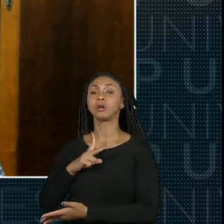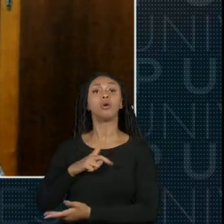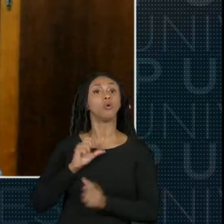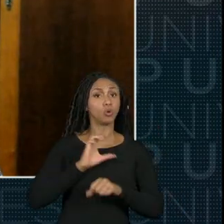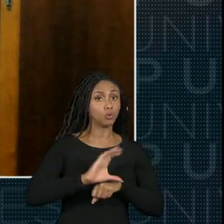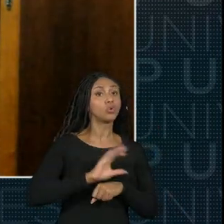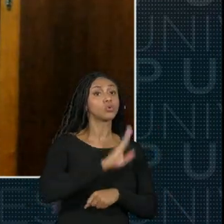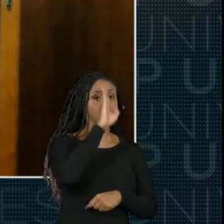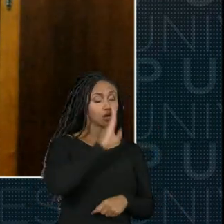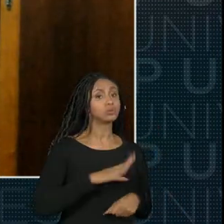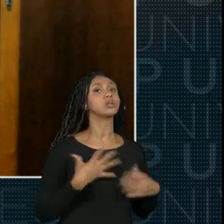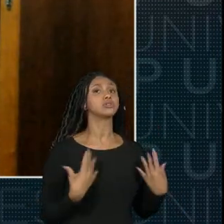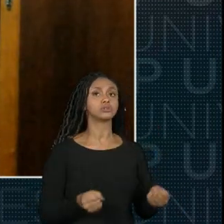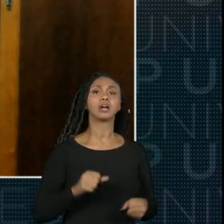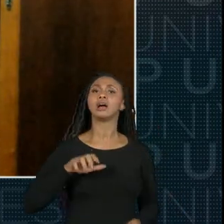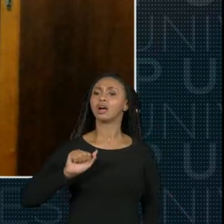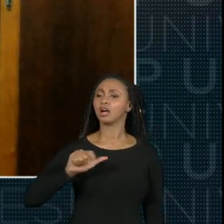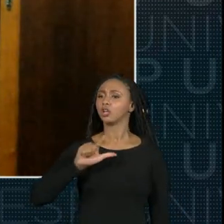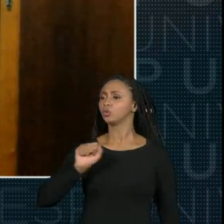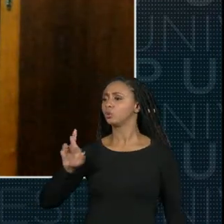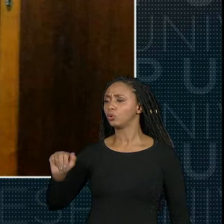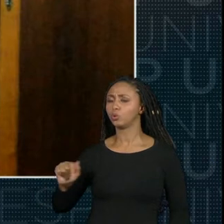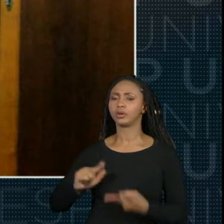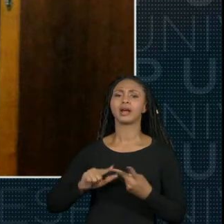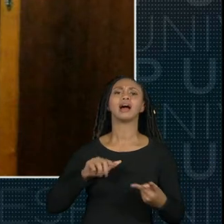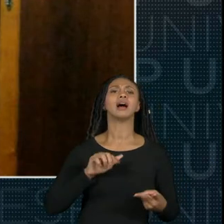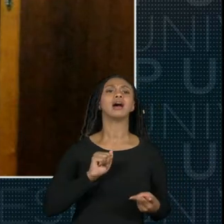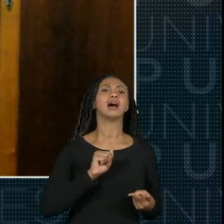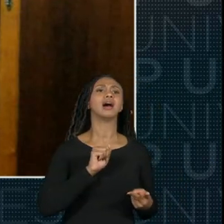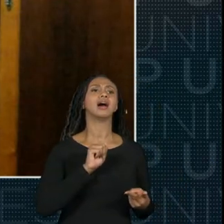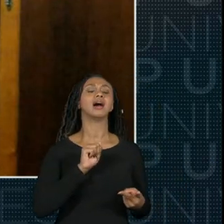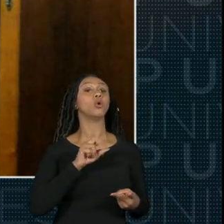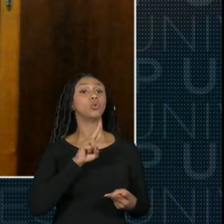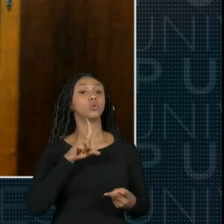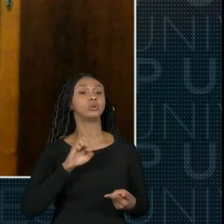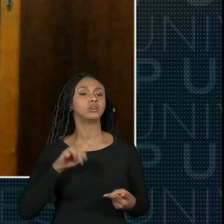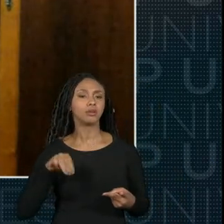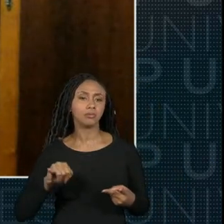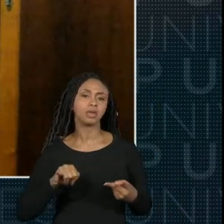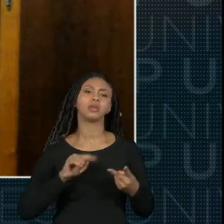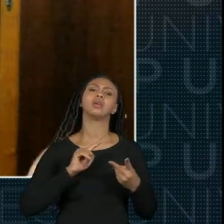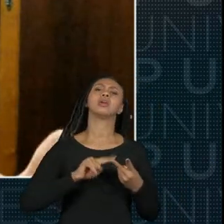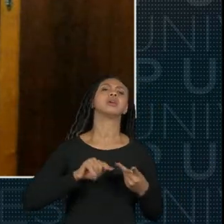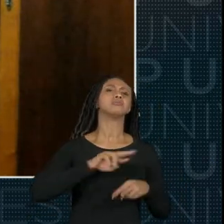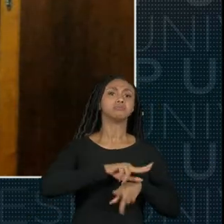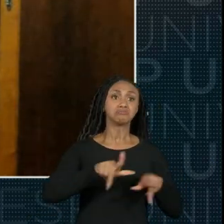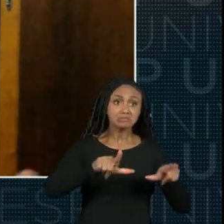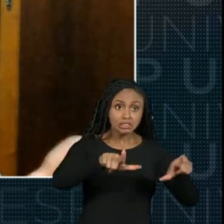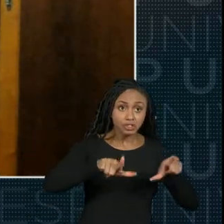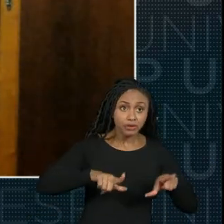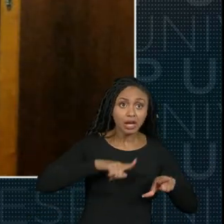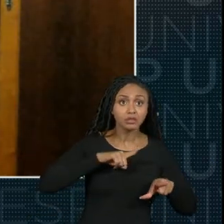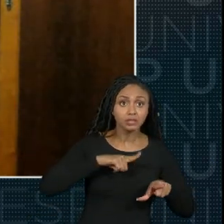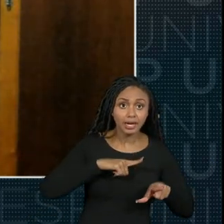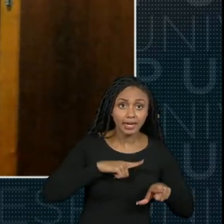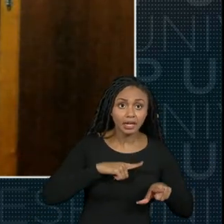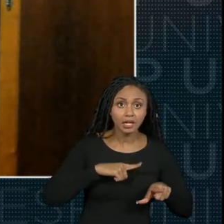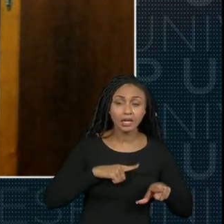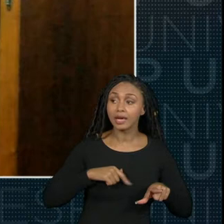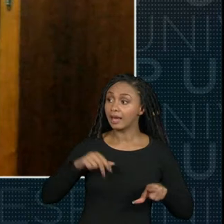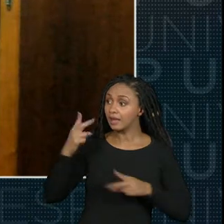válidos Alura UDEM cursos gratuitos que emitam certificados que sigam o padrão